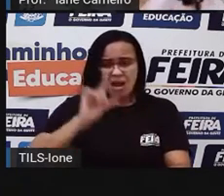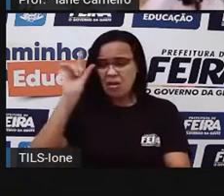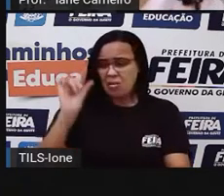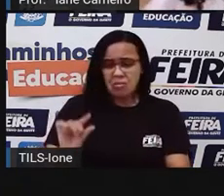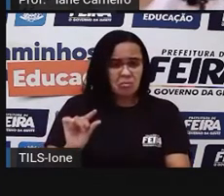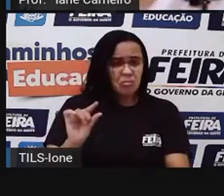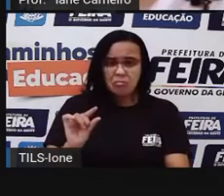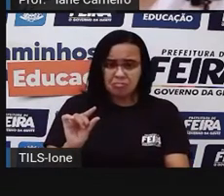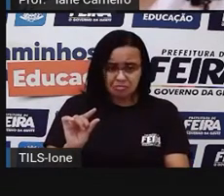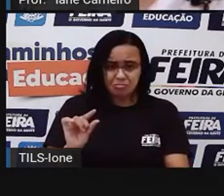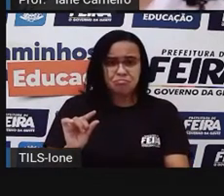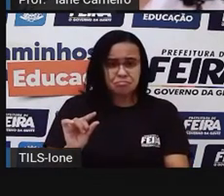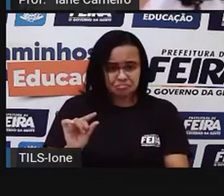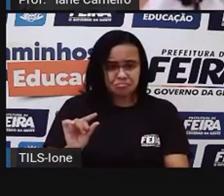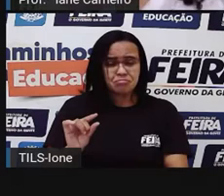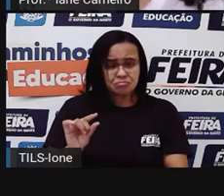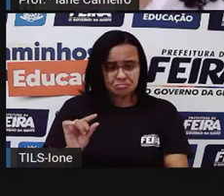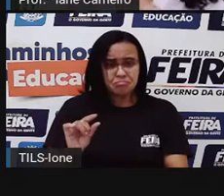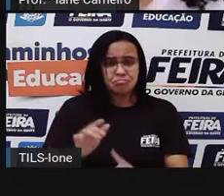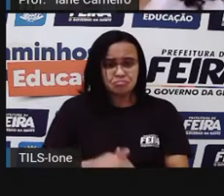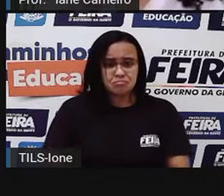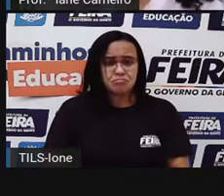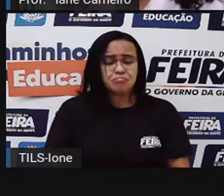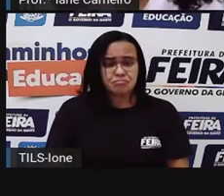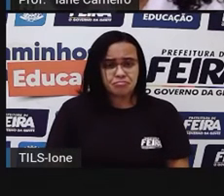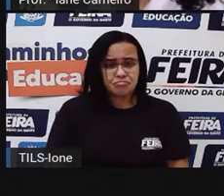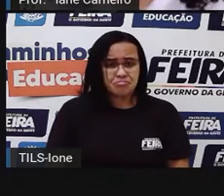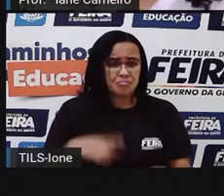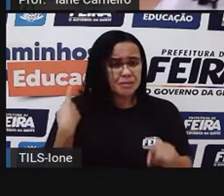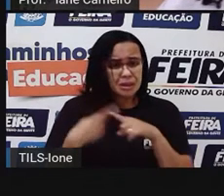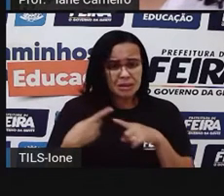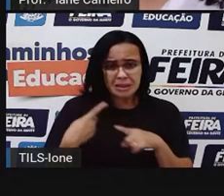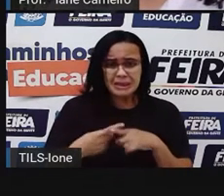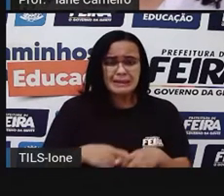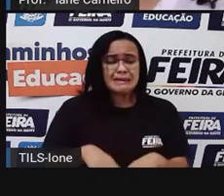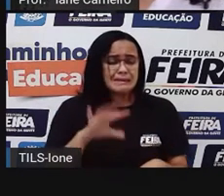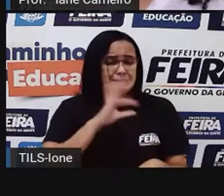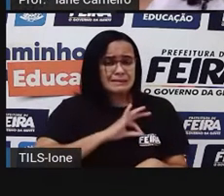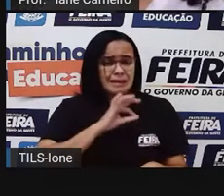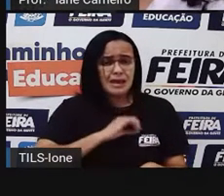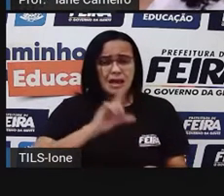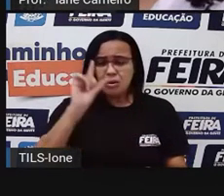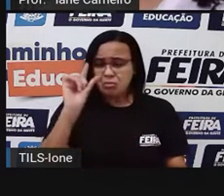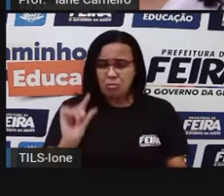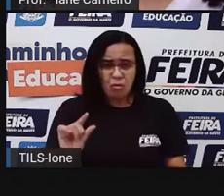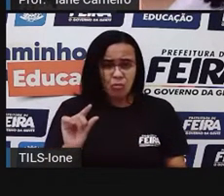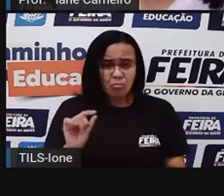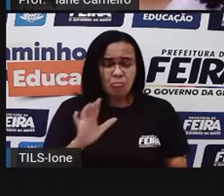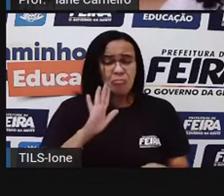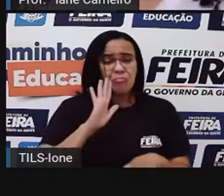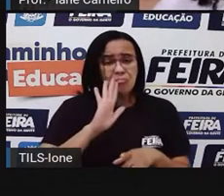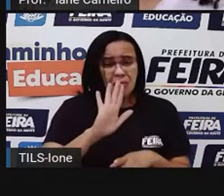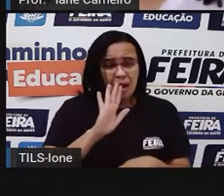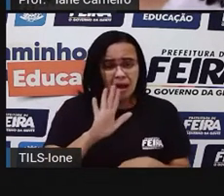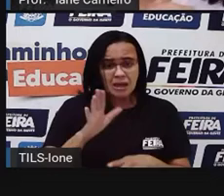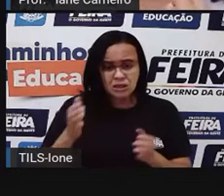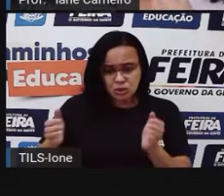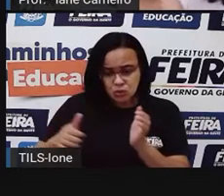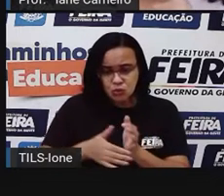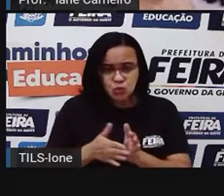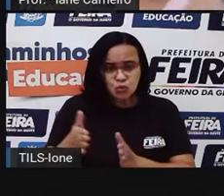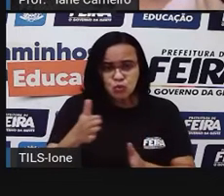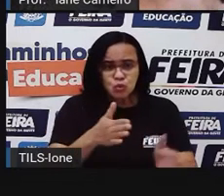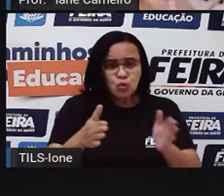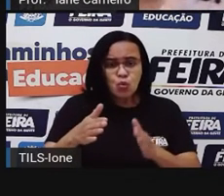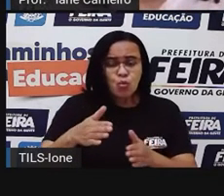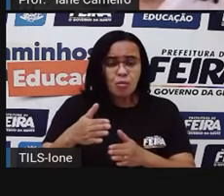A mal, a... eles ganhando pouco, né? E os fretes, né? Que é aquele valor que o caminhoneiro